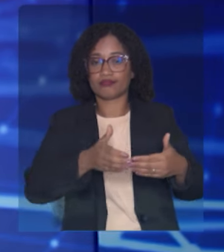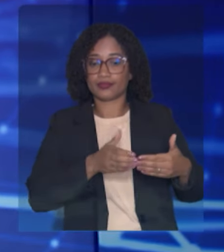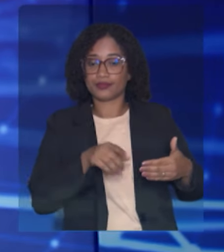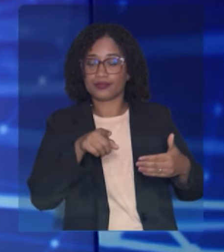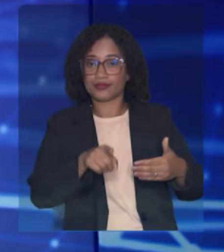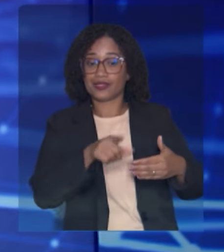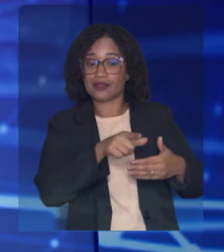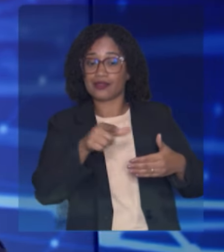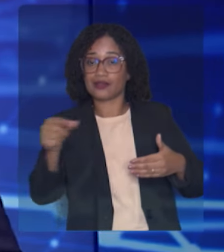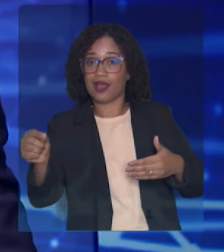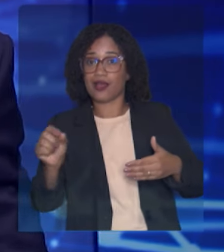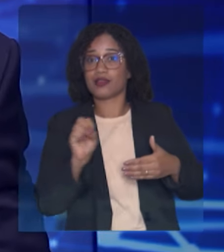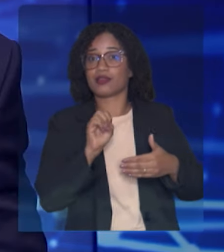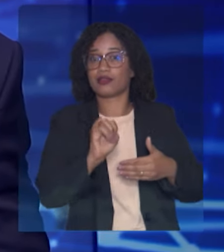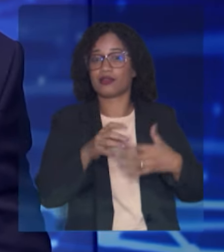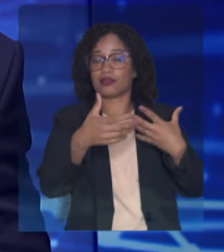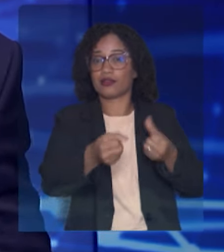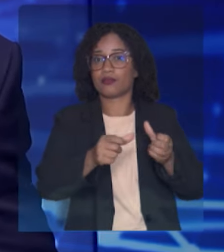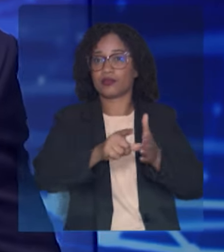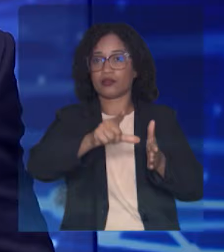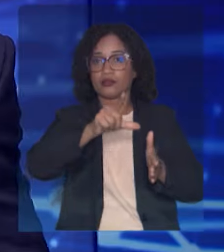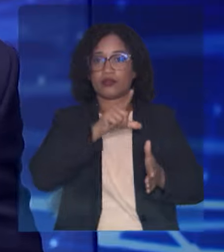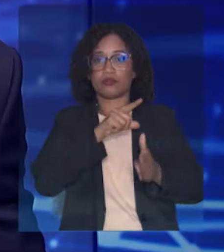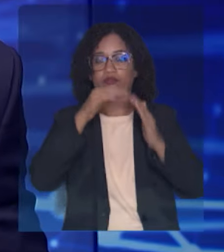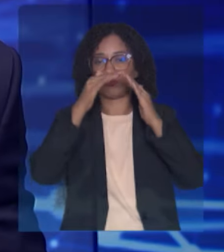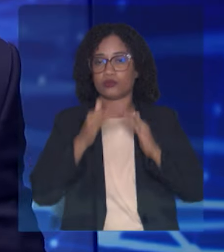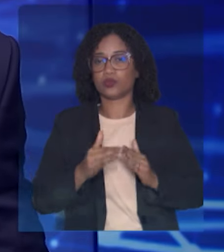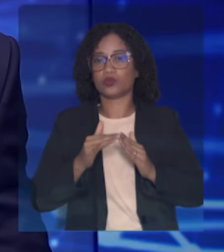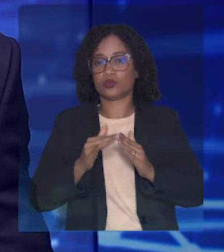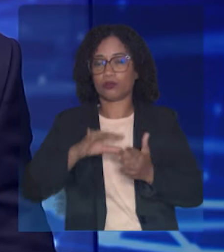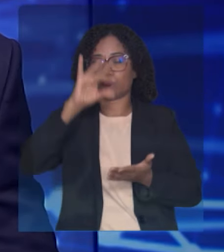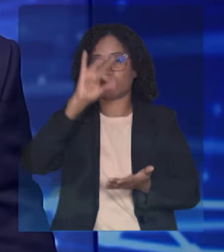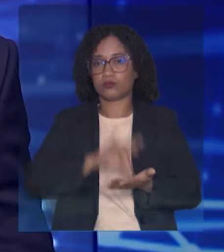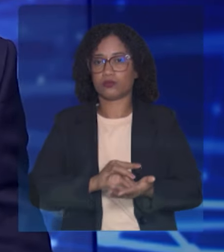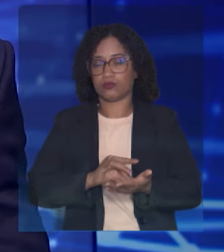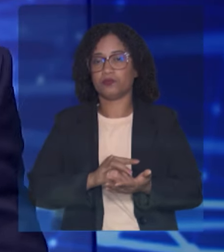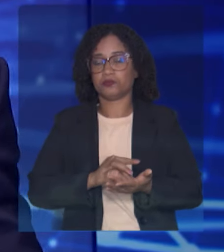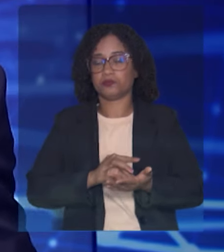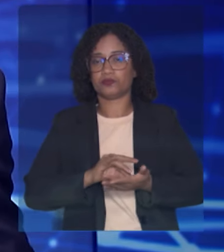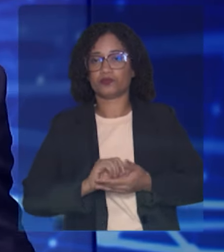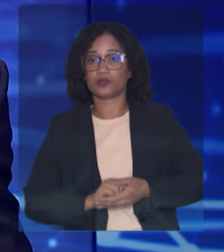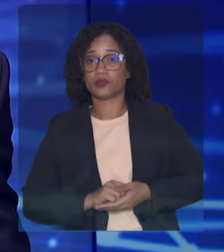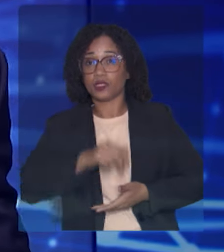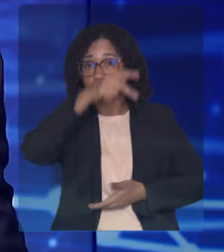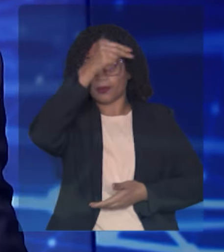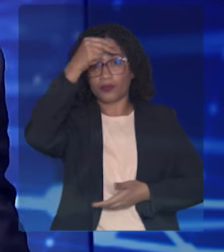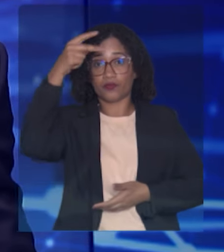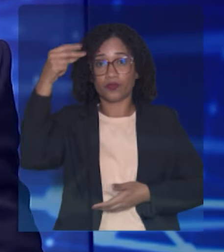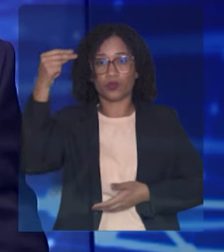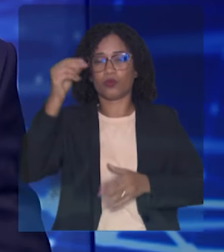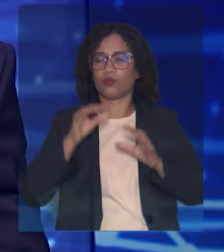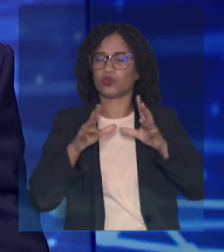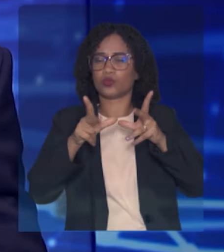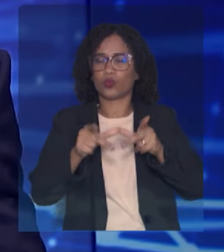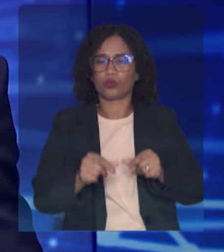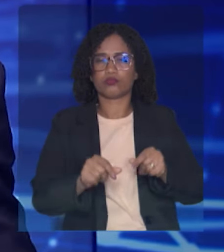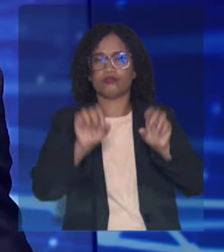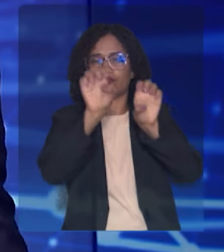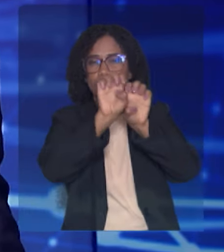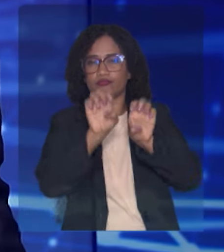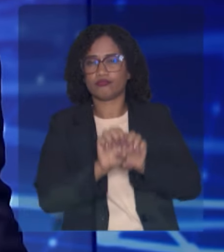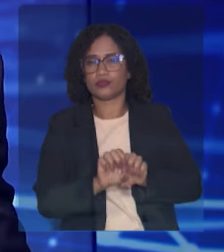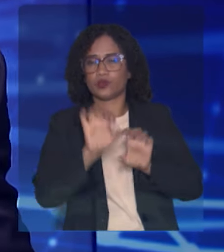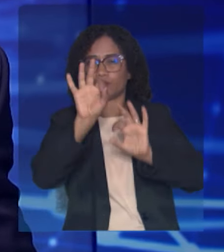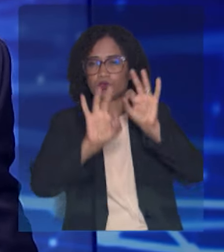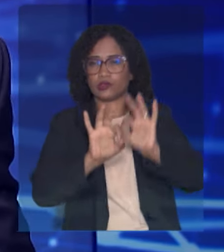prioritário do programa Minha Casa Minha Vida e a Prefeitura, em todos os empreendimentos que eu constroi, disponibiliza vaga para as pessoas em situação de rua. Nós